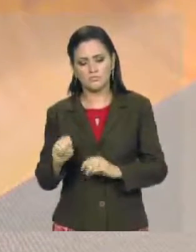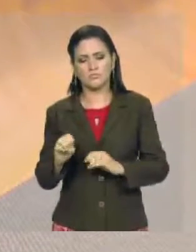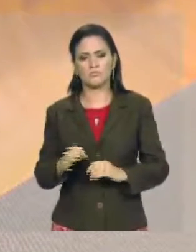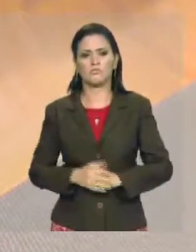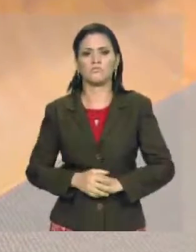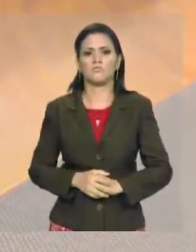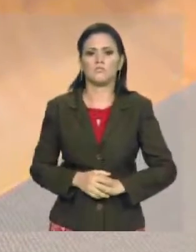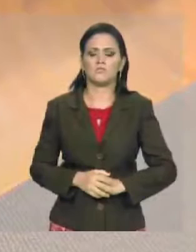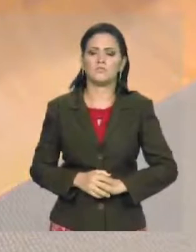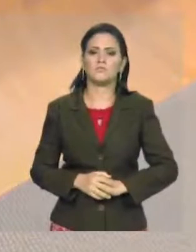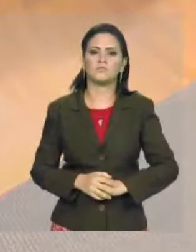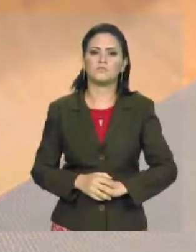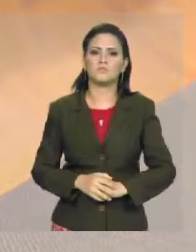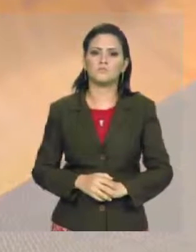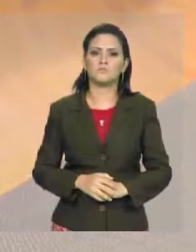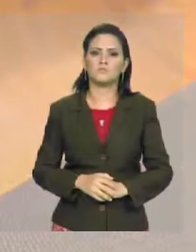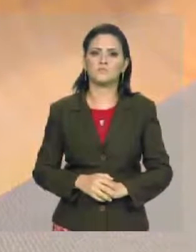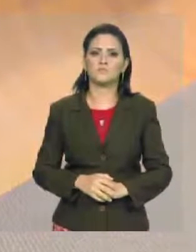Excelência neste momento.